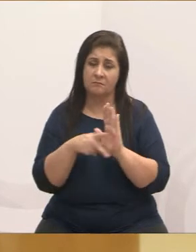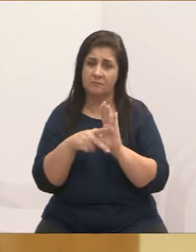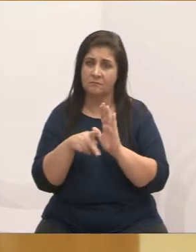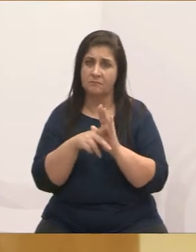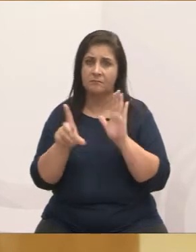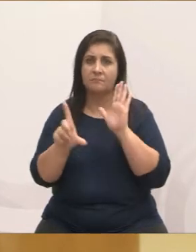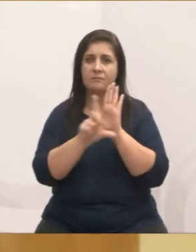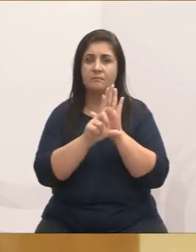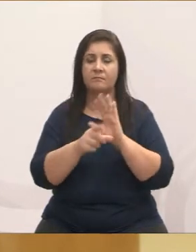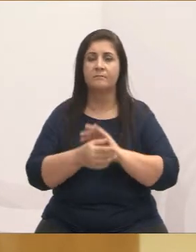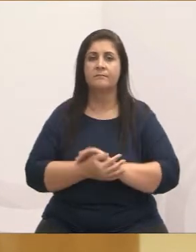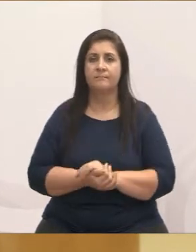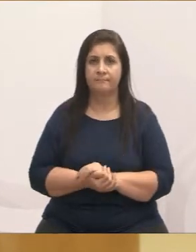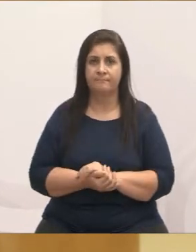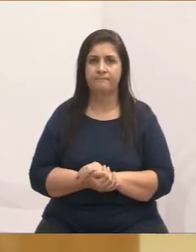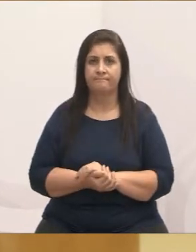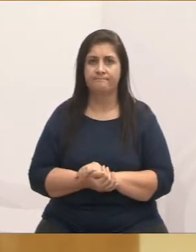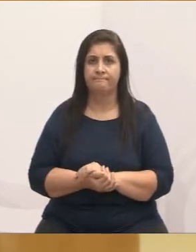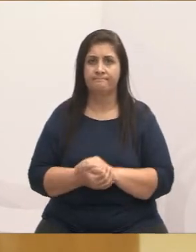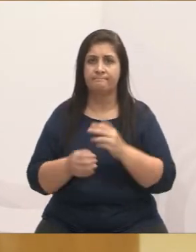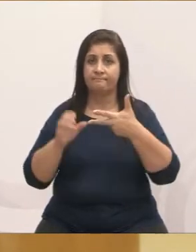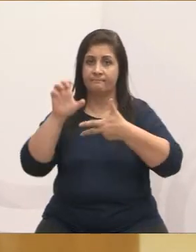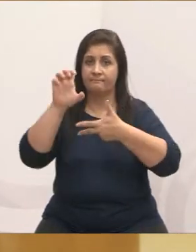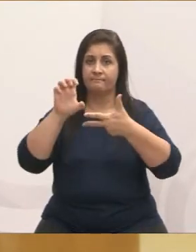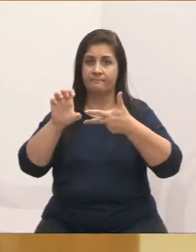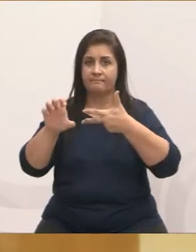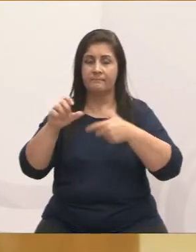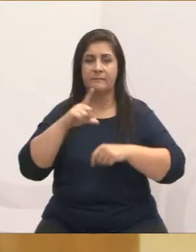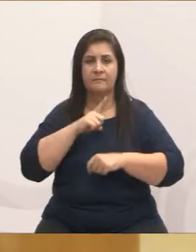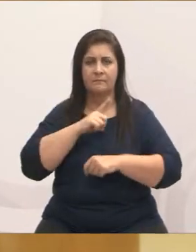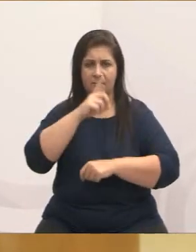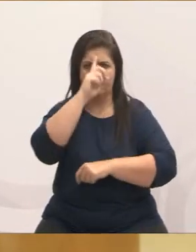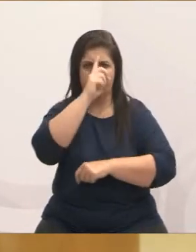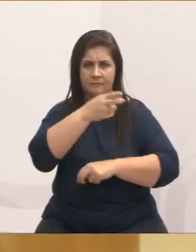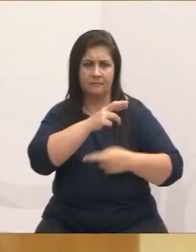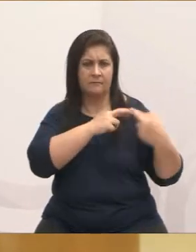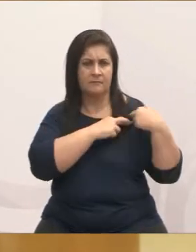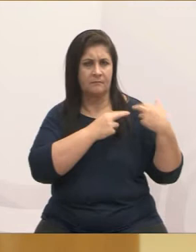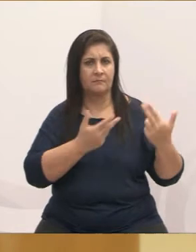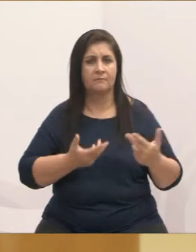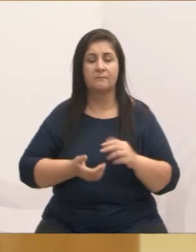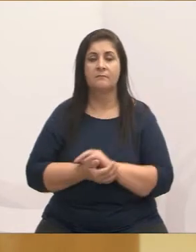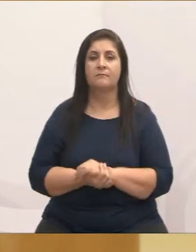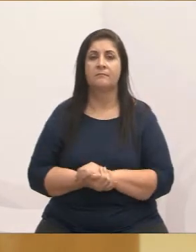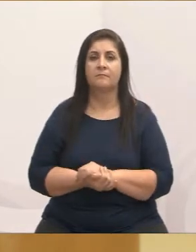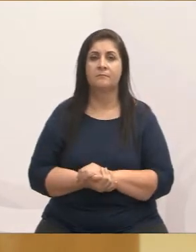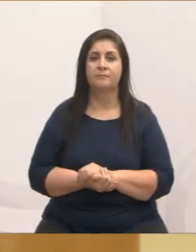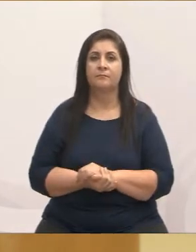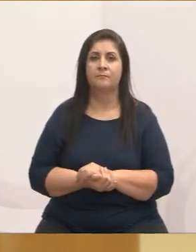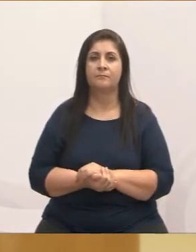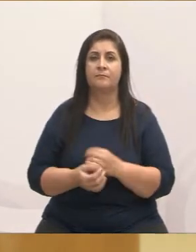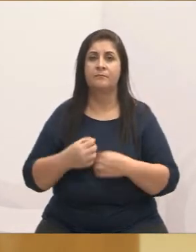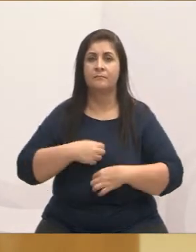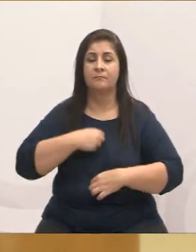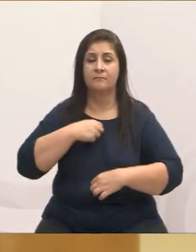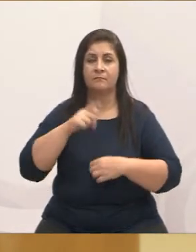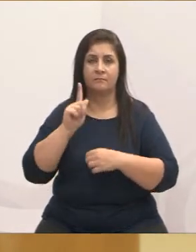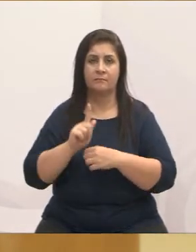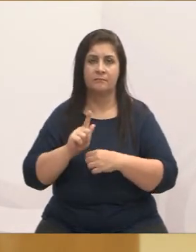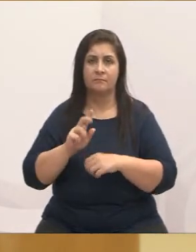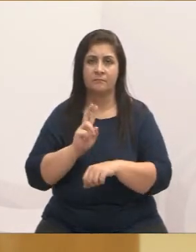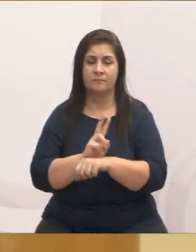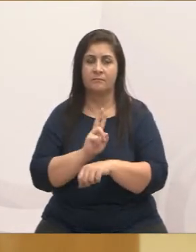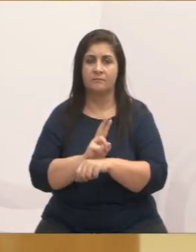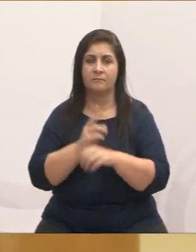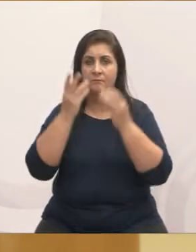Municipal que o Executivo tem essa obrigação. E com relação à gerência do trabalho comunitário da proteção aos animais,